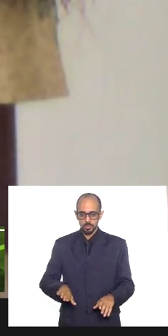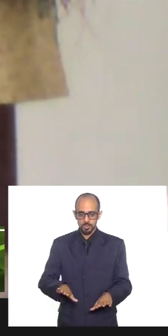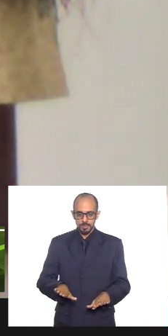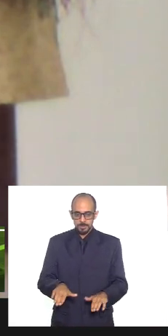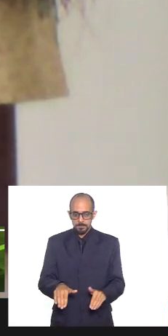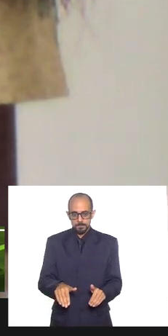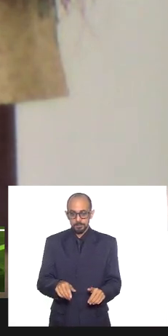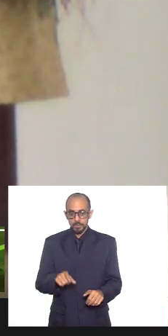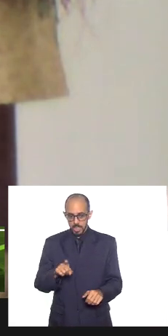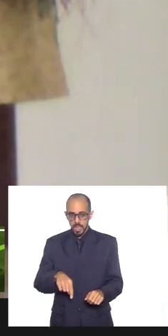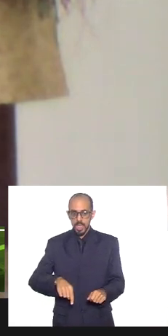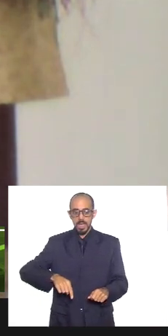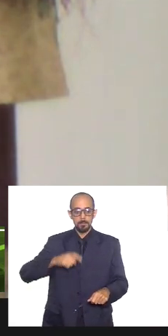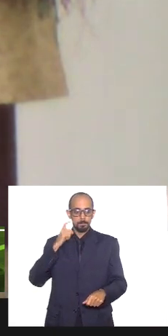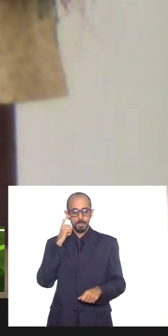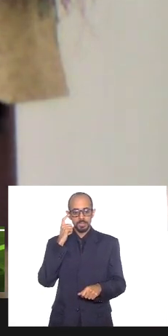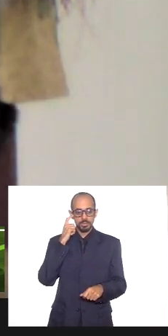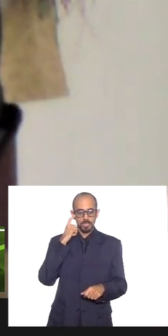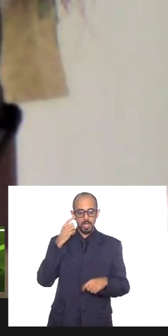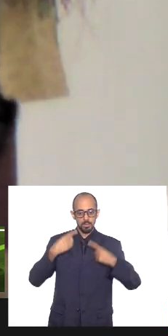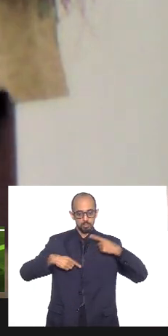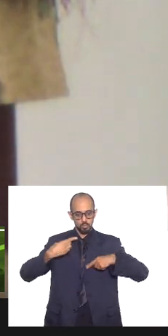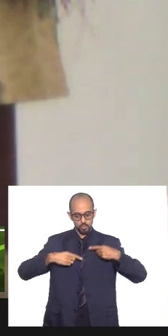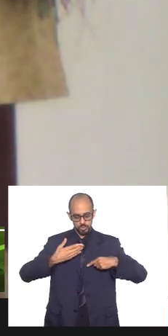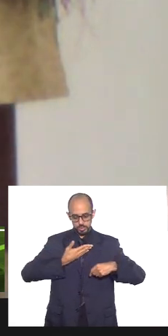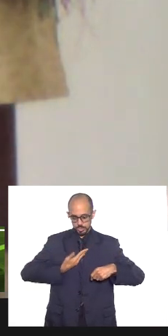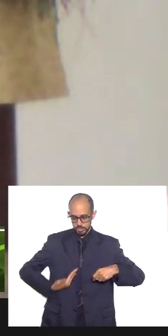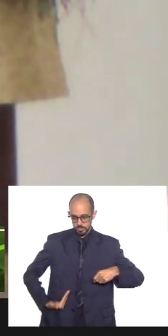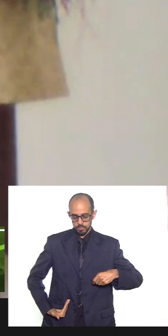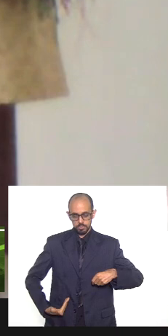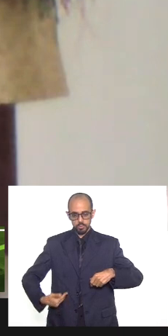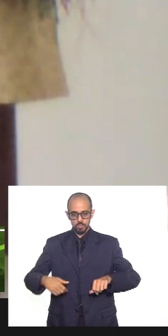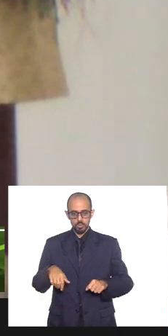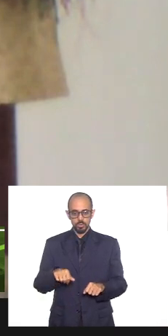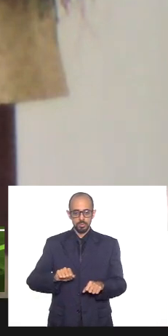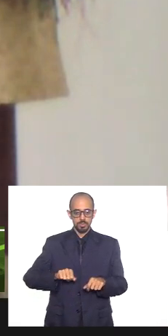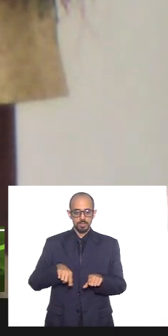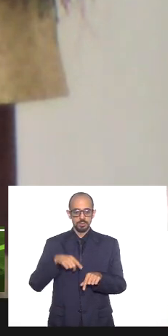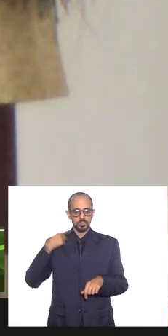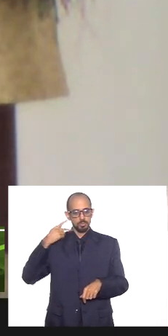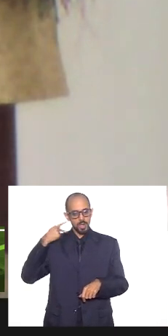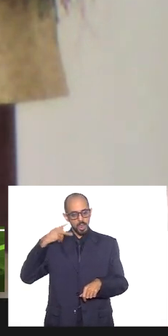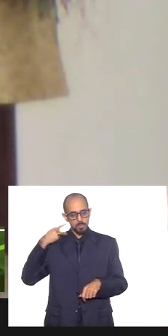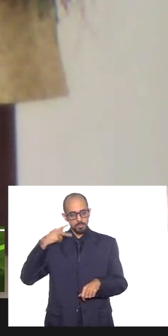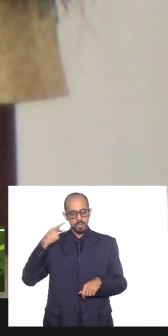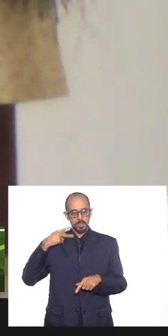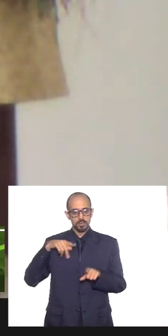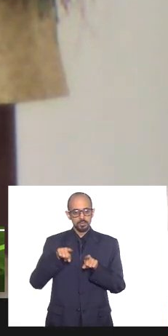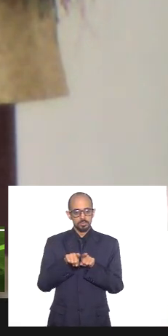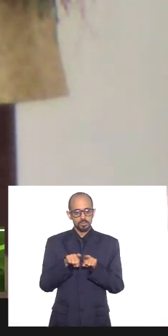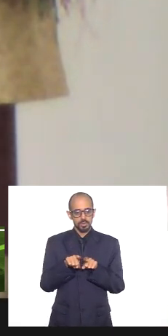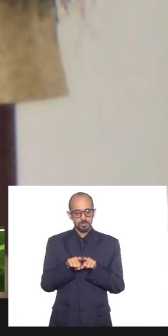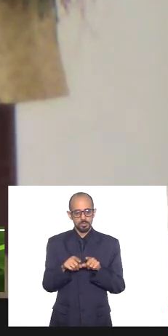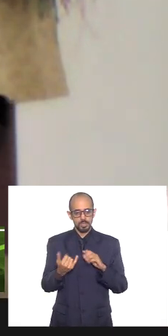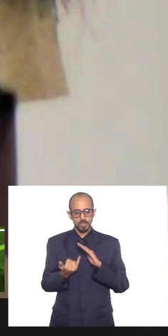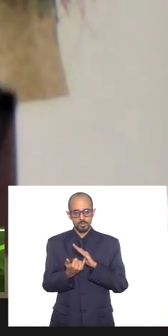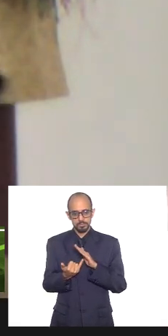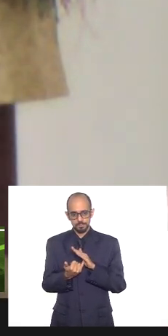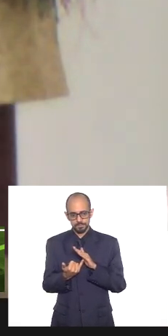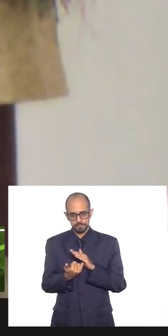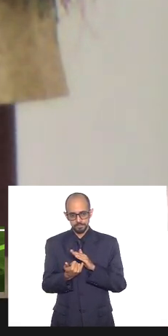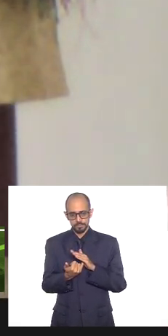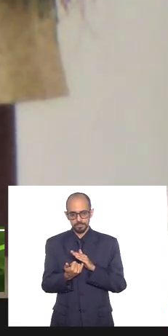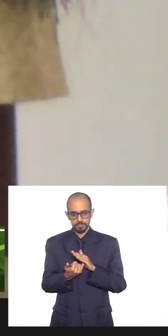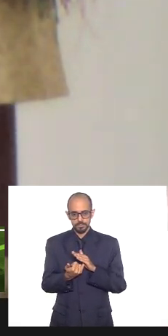pensar políticas públicas está no parlamento está nas instituições que defende